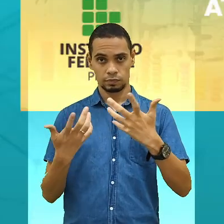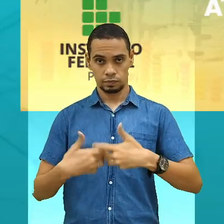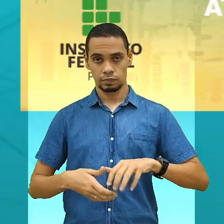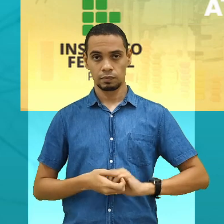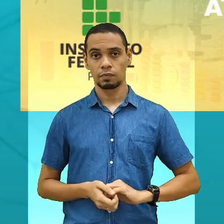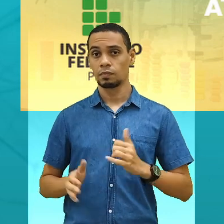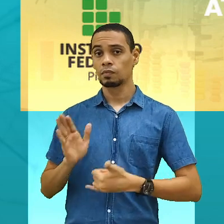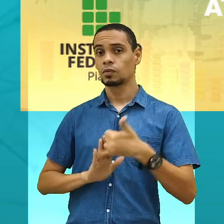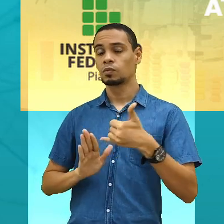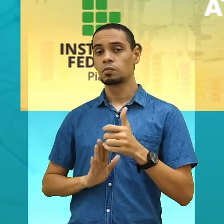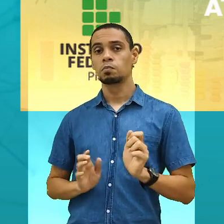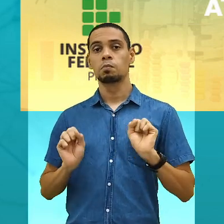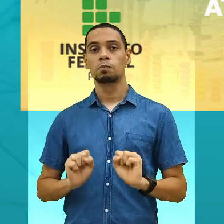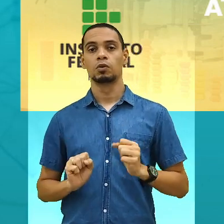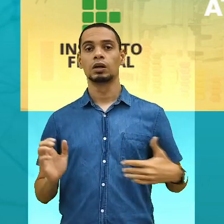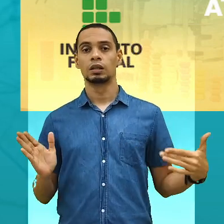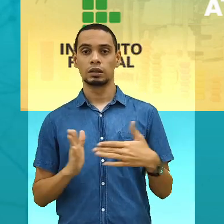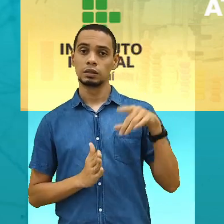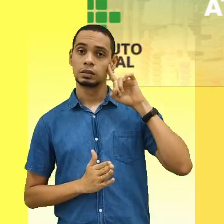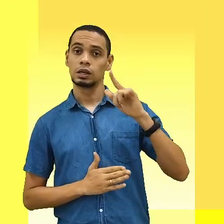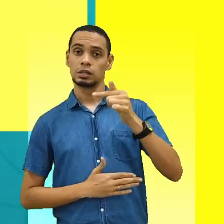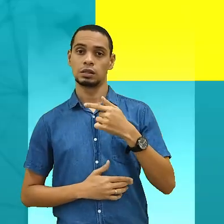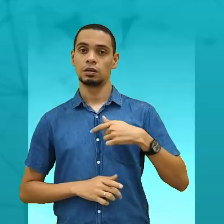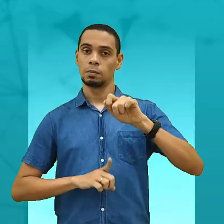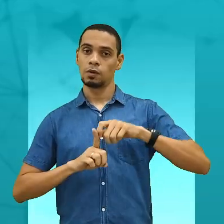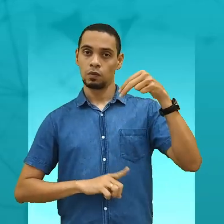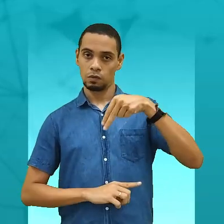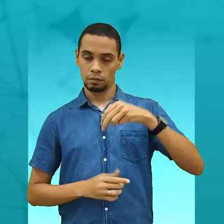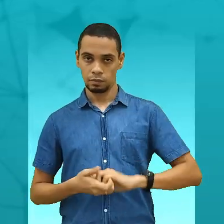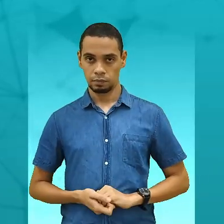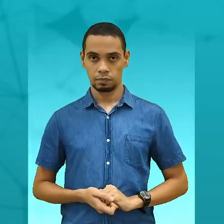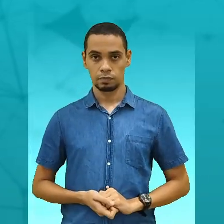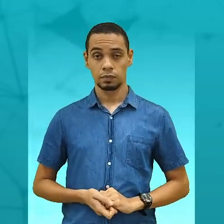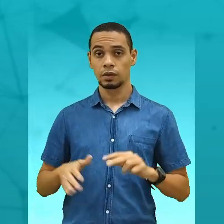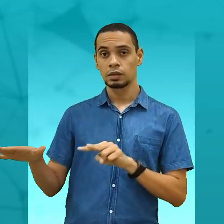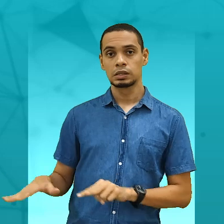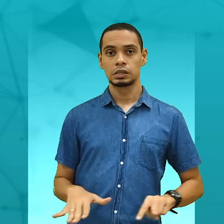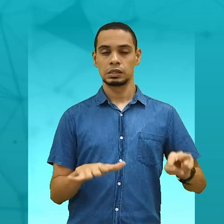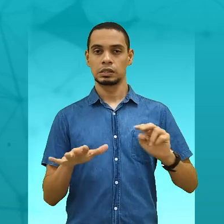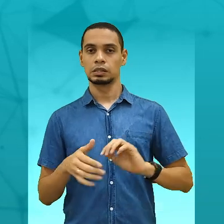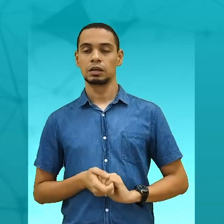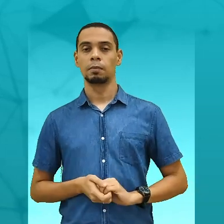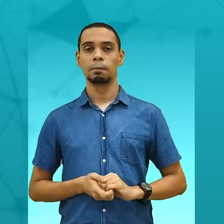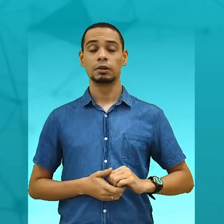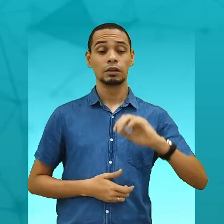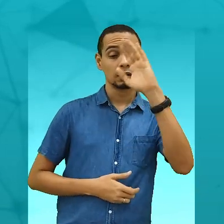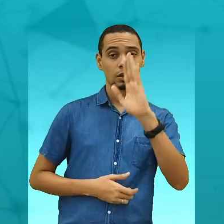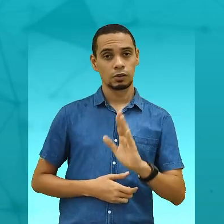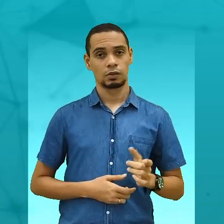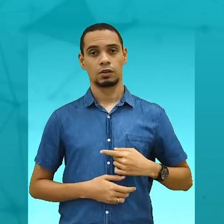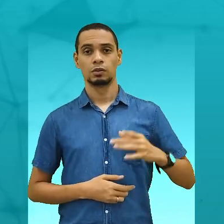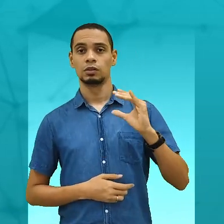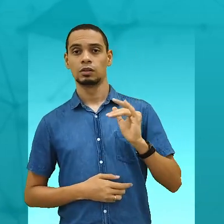As inscrições poderão ser feitas até 7 de novembro. Durante a 20ª Semana Nacional de Ciência e Tecnologia,